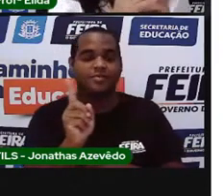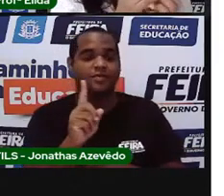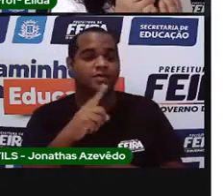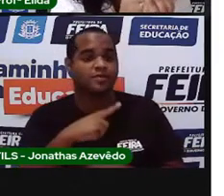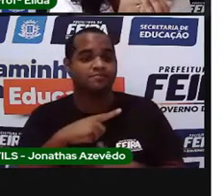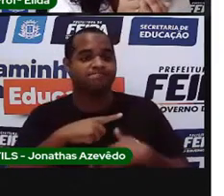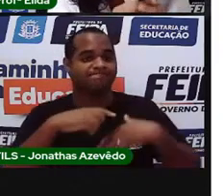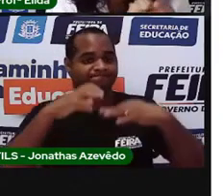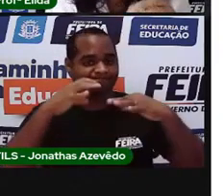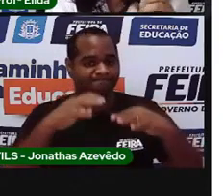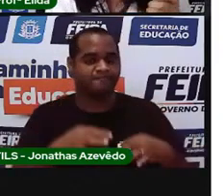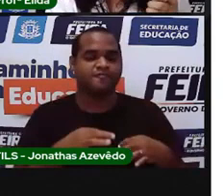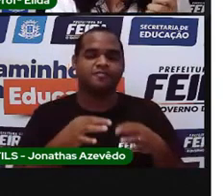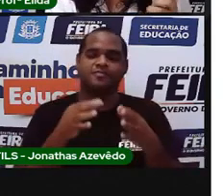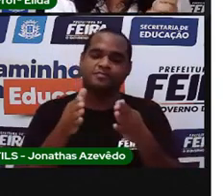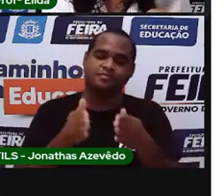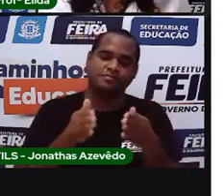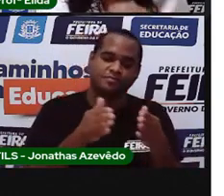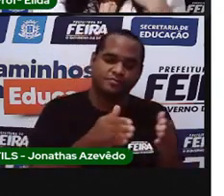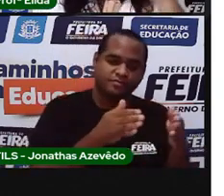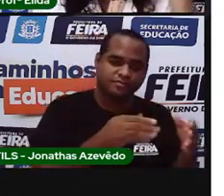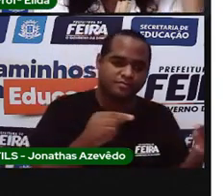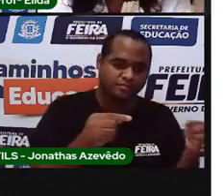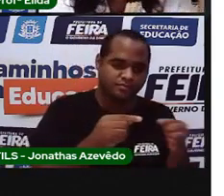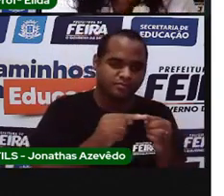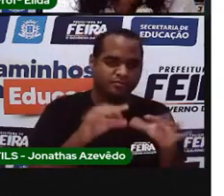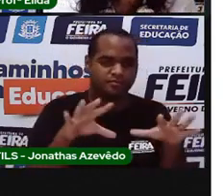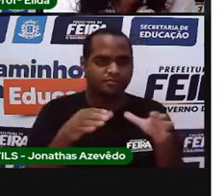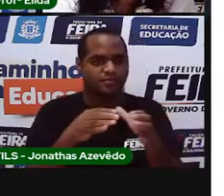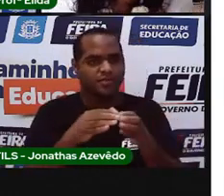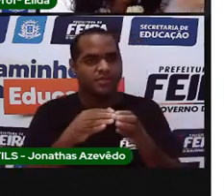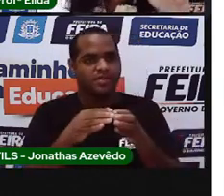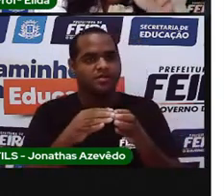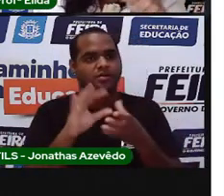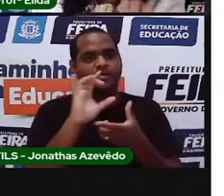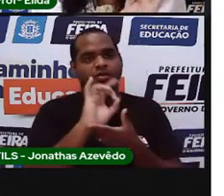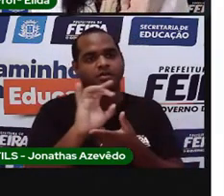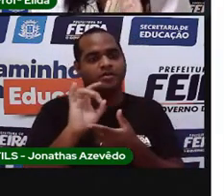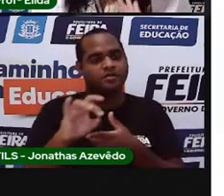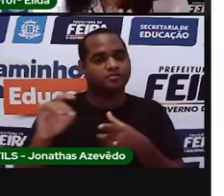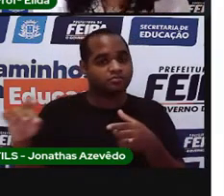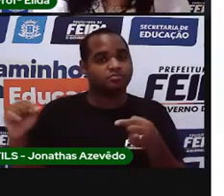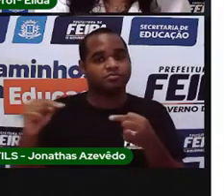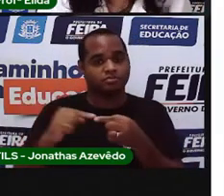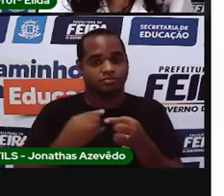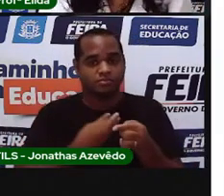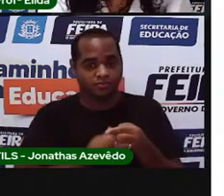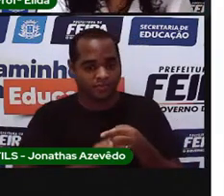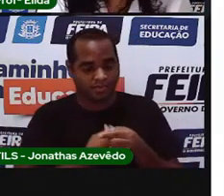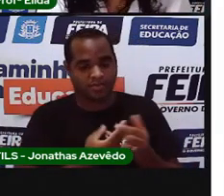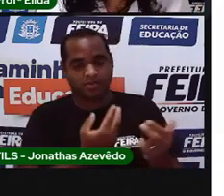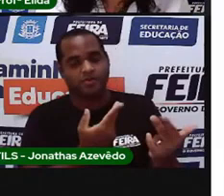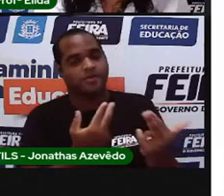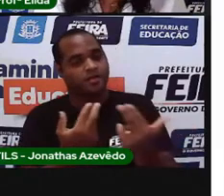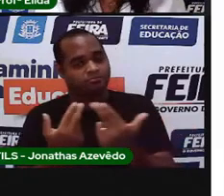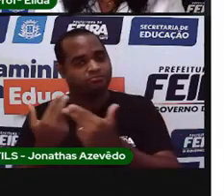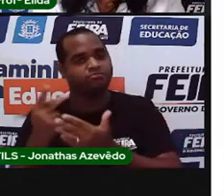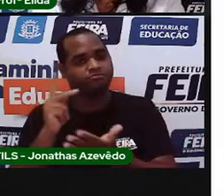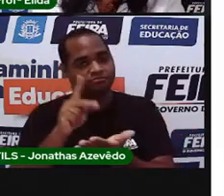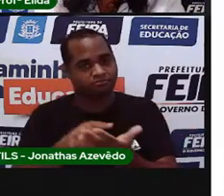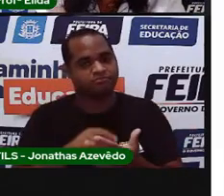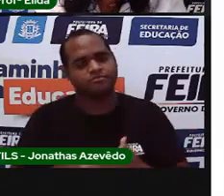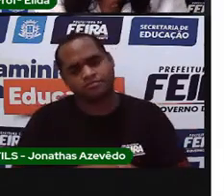separados e agrupados por elementos de um mesmo tipo, da mesma espécie.